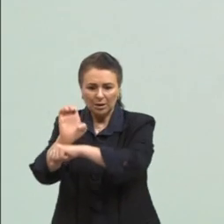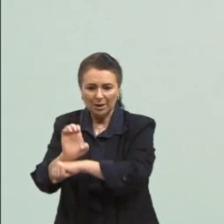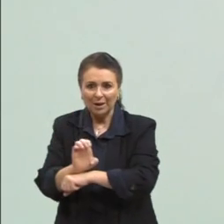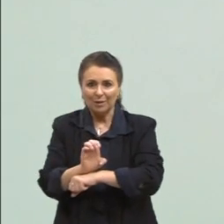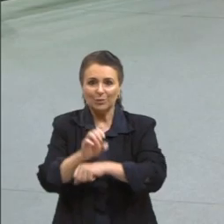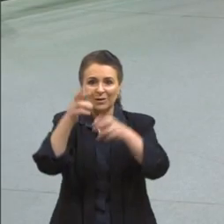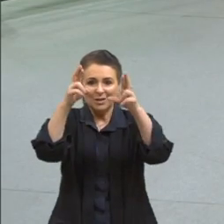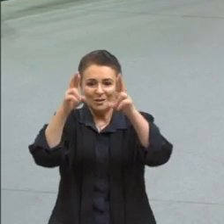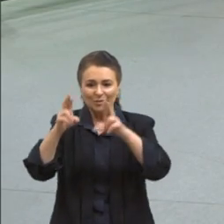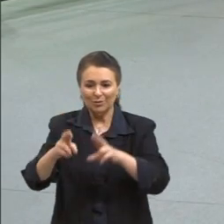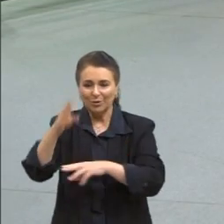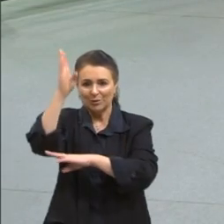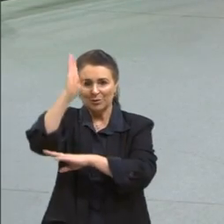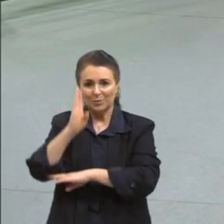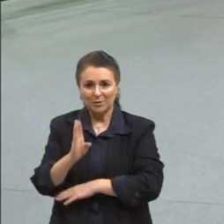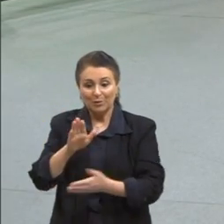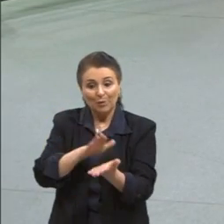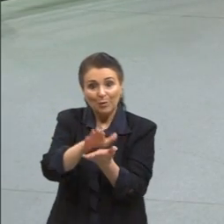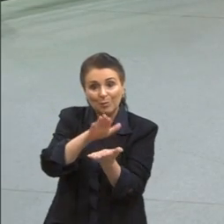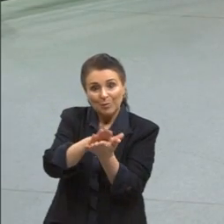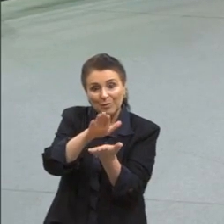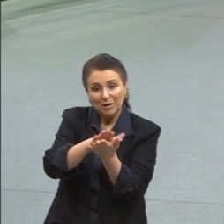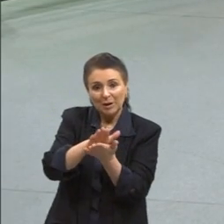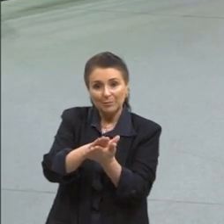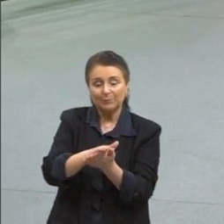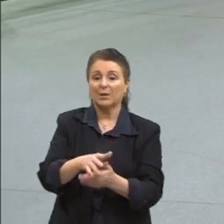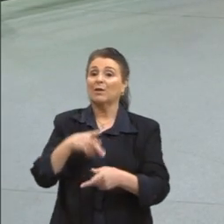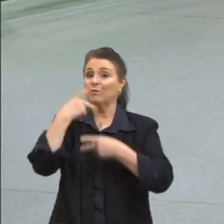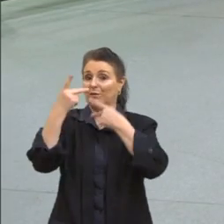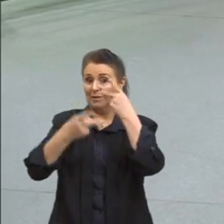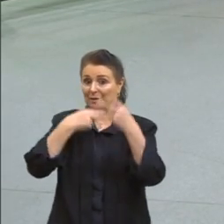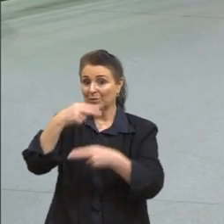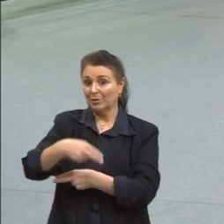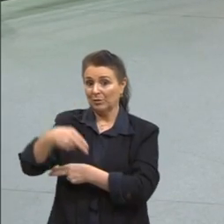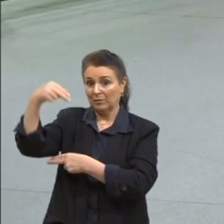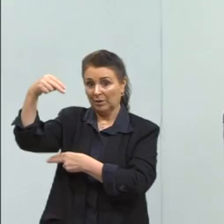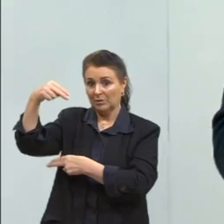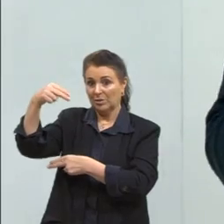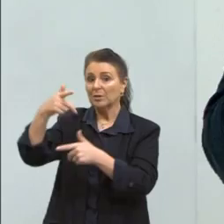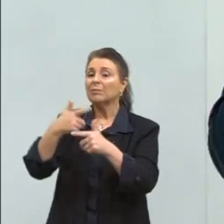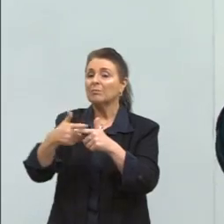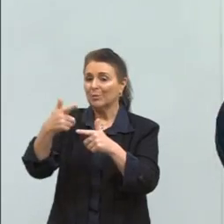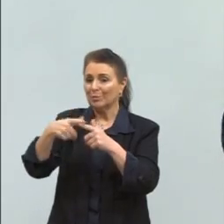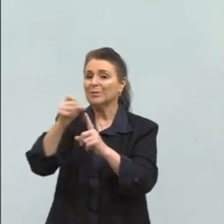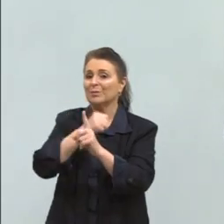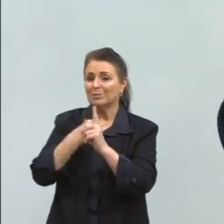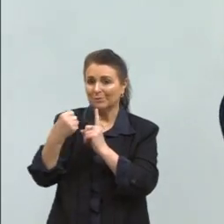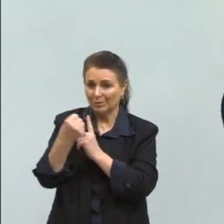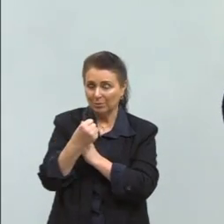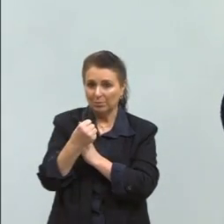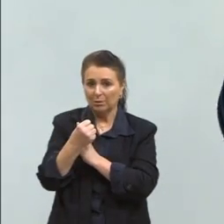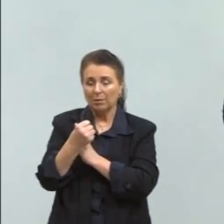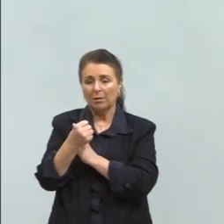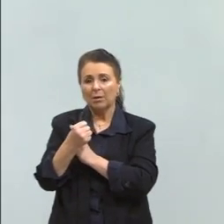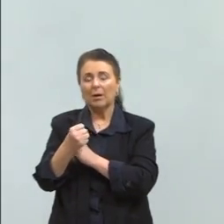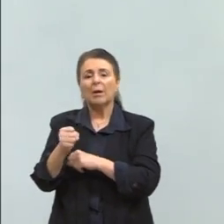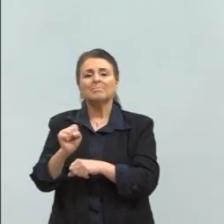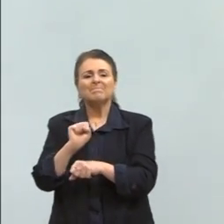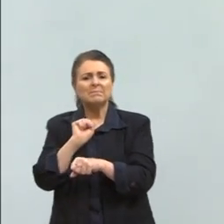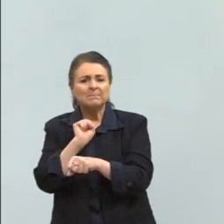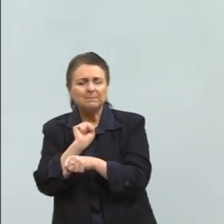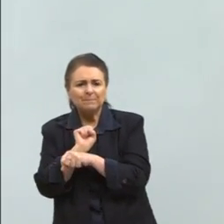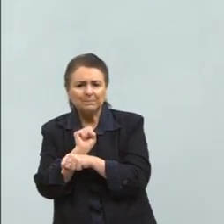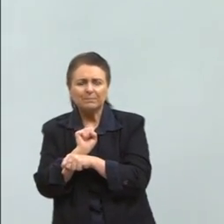foram publicados? E quando falamos em Nordeste, falamos em problemas sociais, então você para de olhar para a